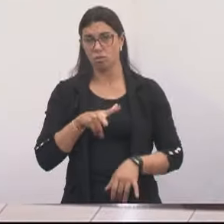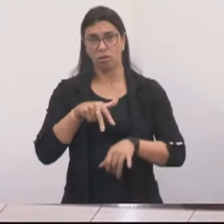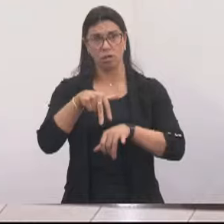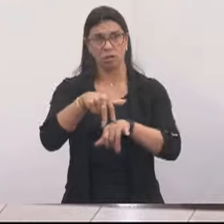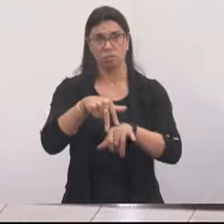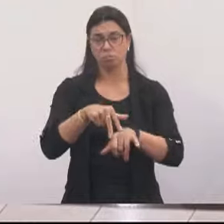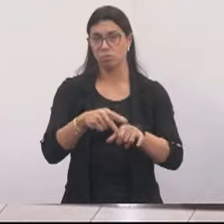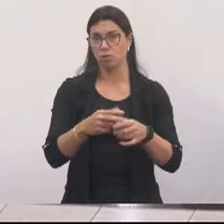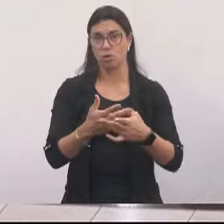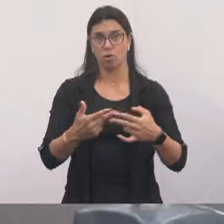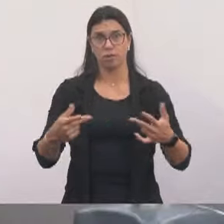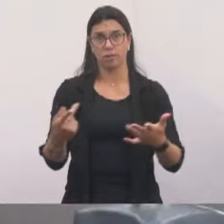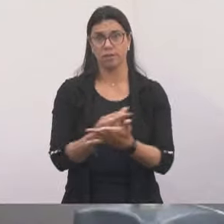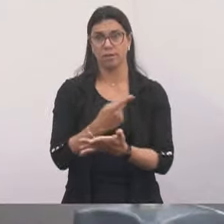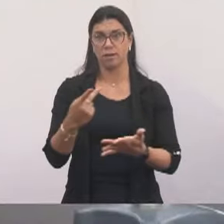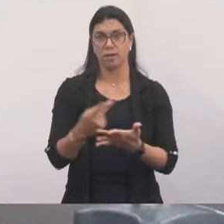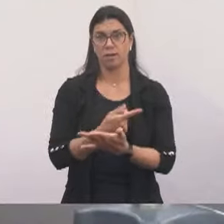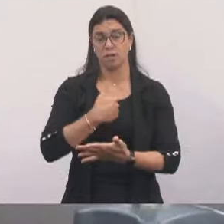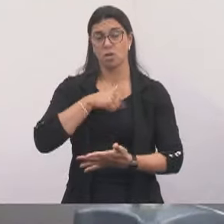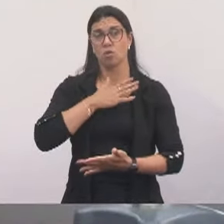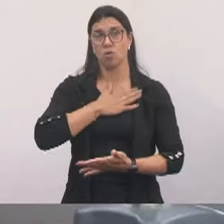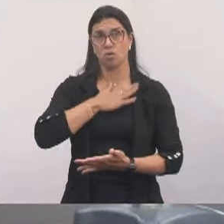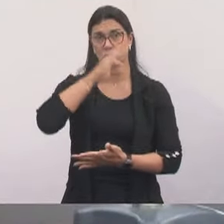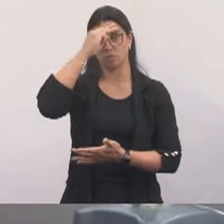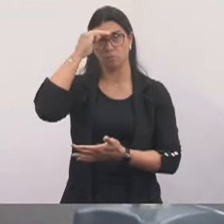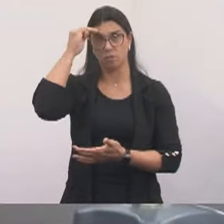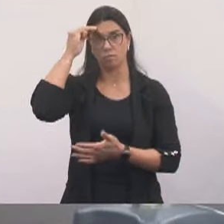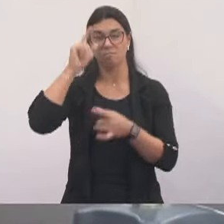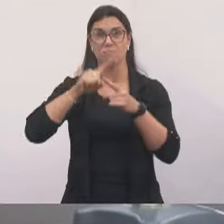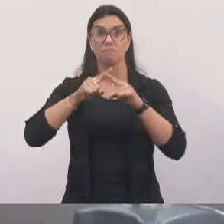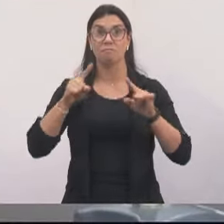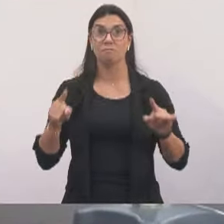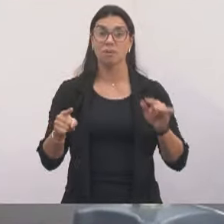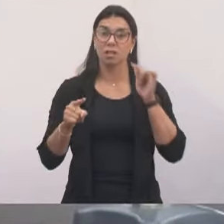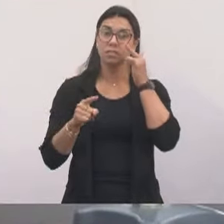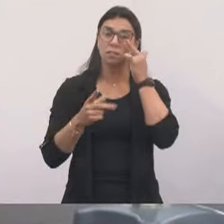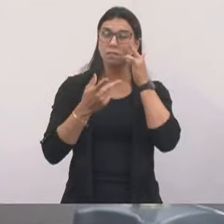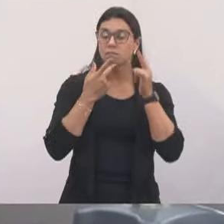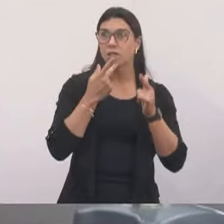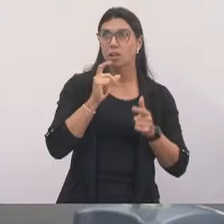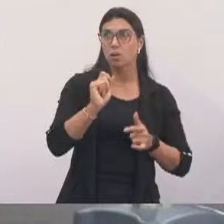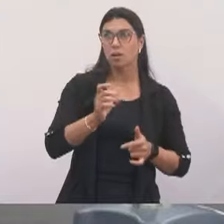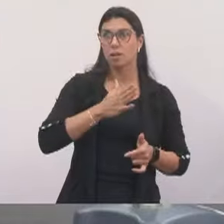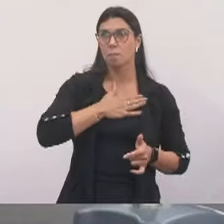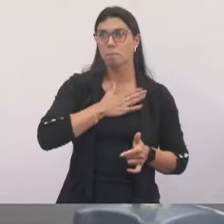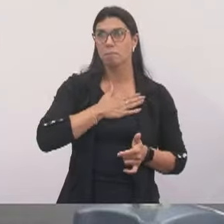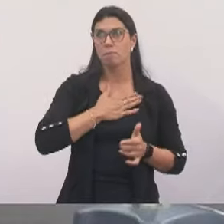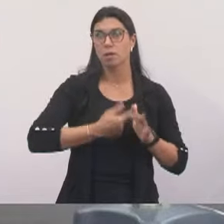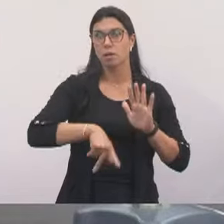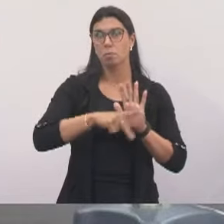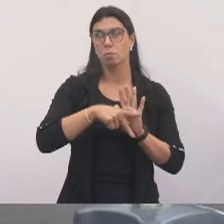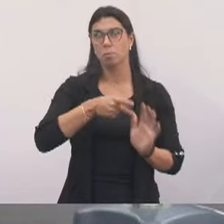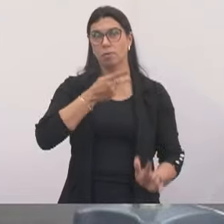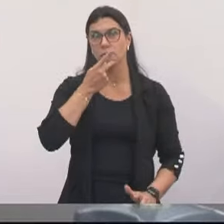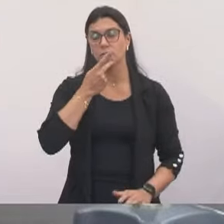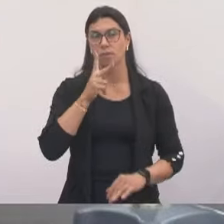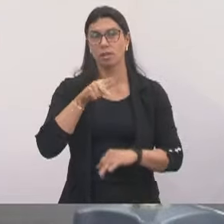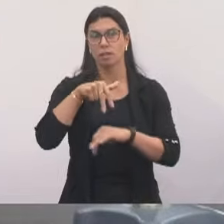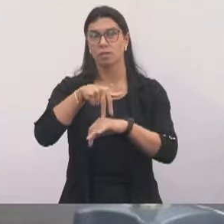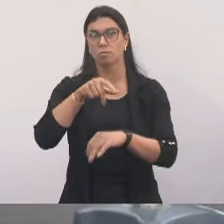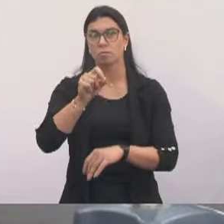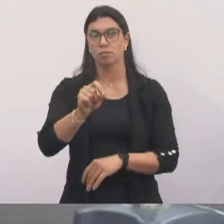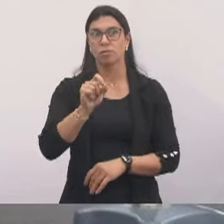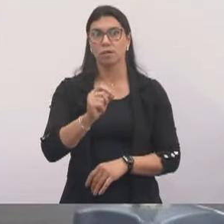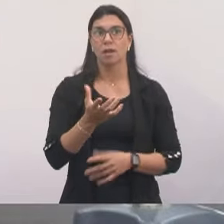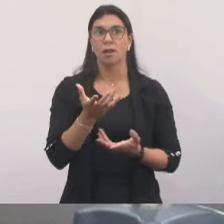relação a isso, não é? Gosto muito da vereadora Maria Amélia. Mas só aqui fazer uma correção, da minha própria fala na tribuna, que é uma questão de ordem,